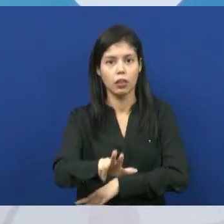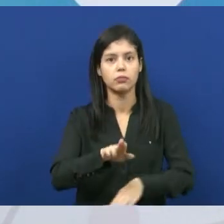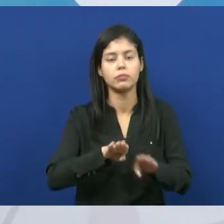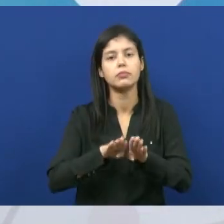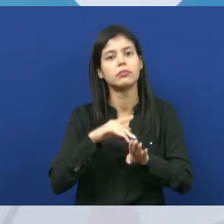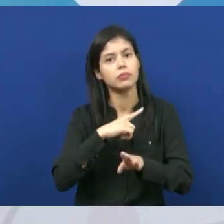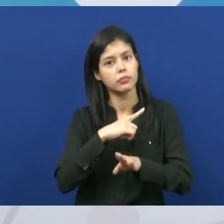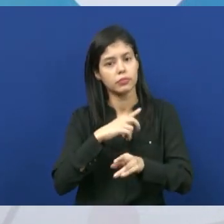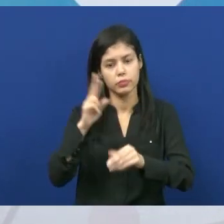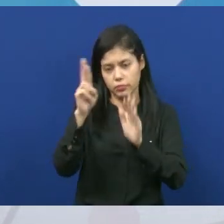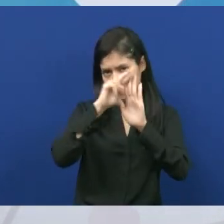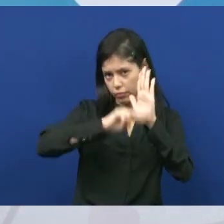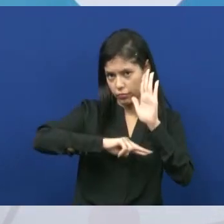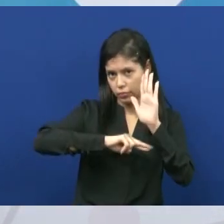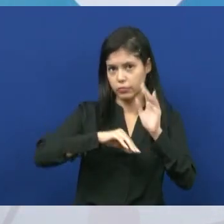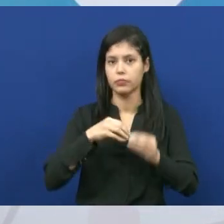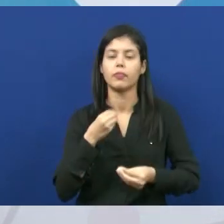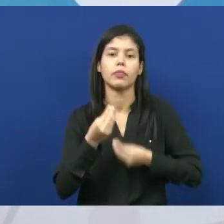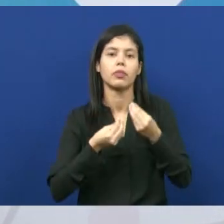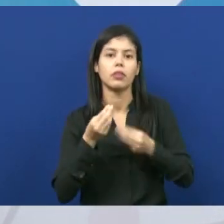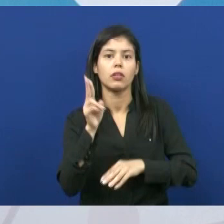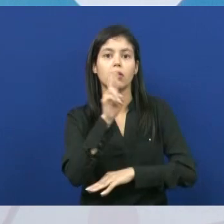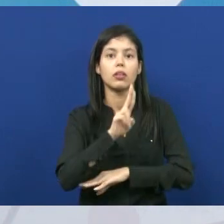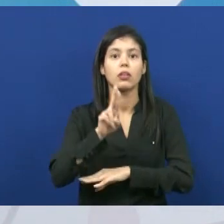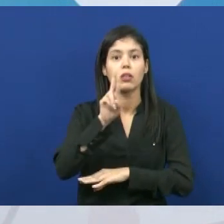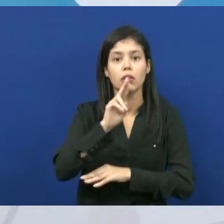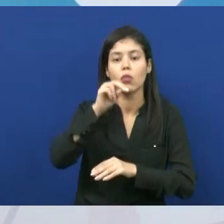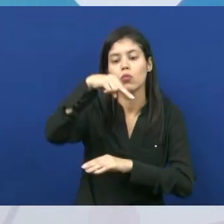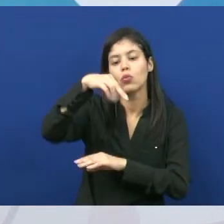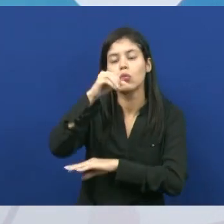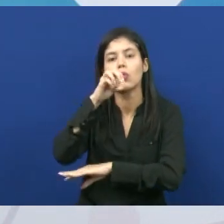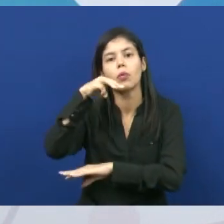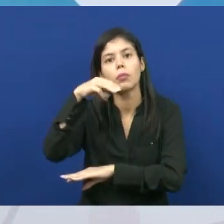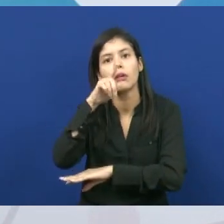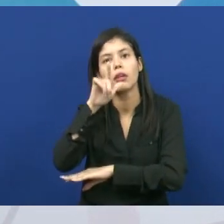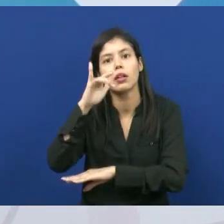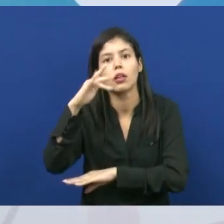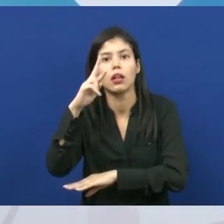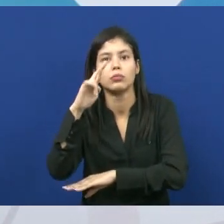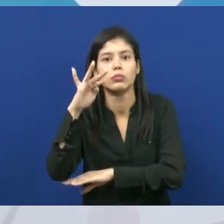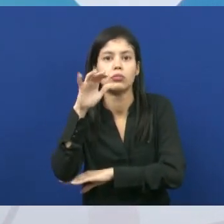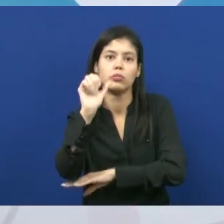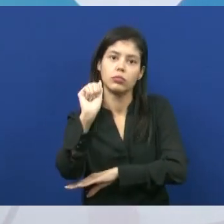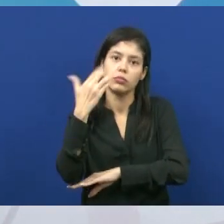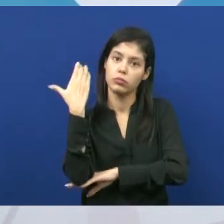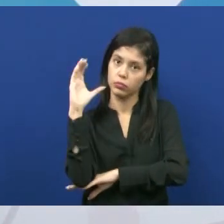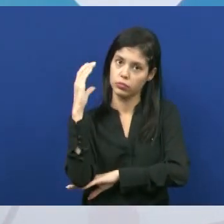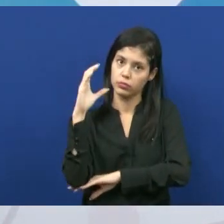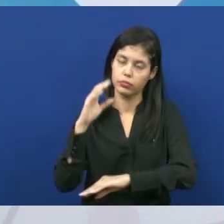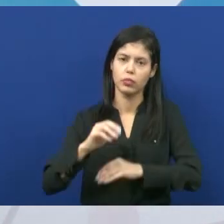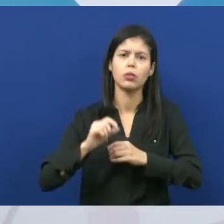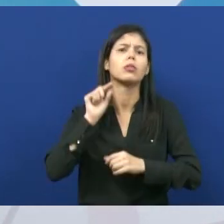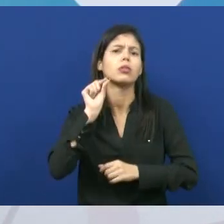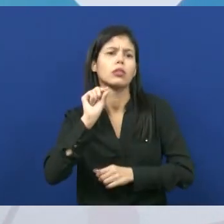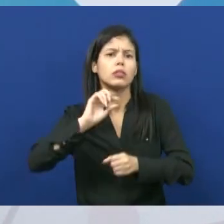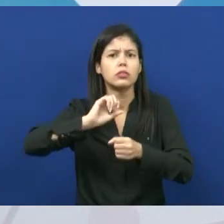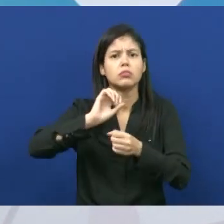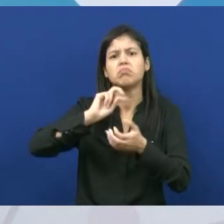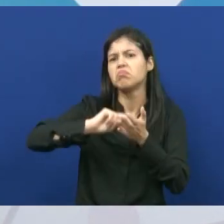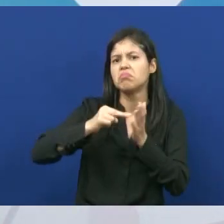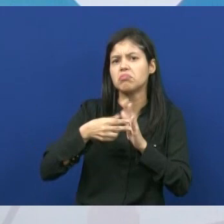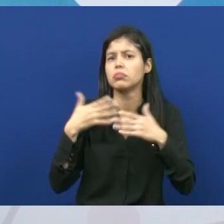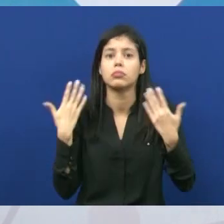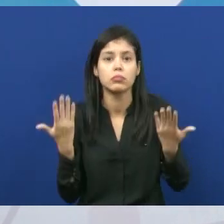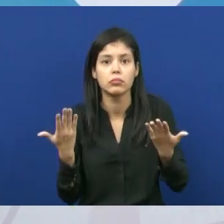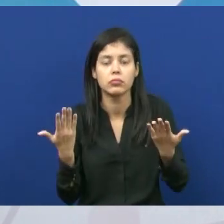o uso de algumas regras e a isso eu vou chamar de nomenclatura científica. O que significa isso? Por